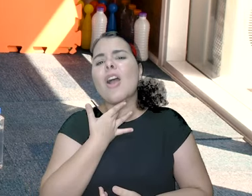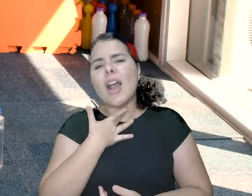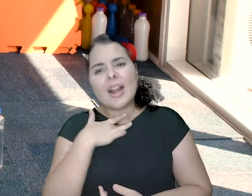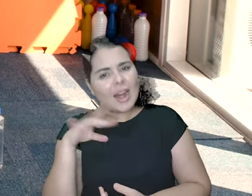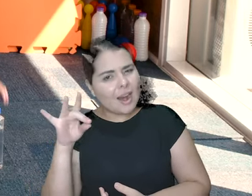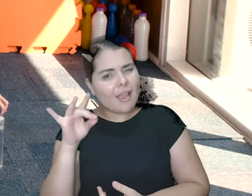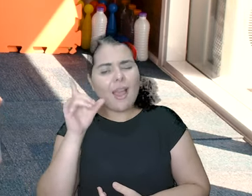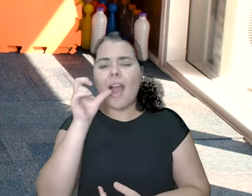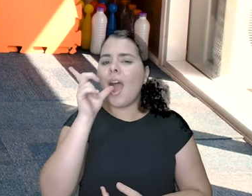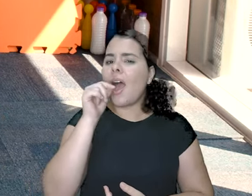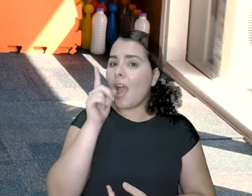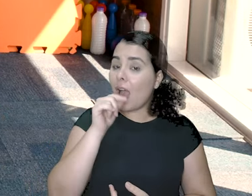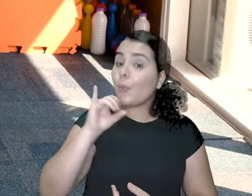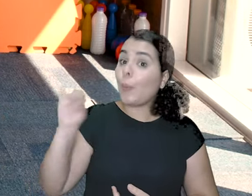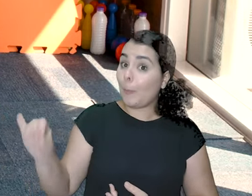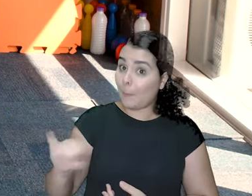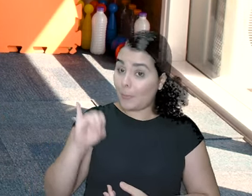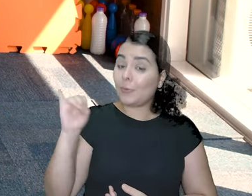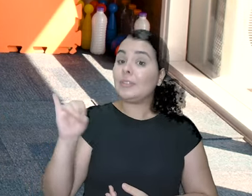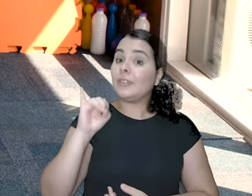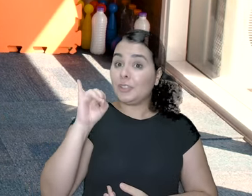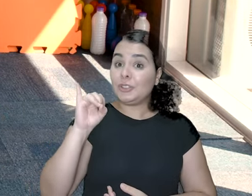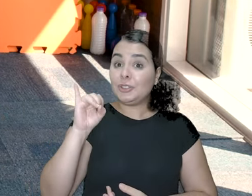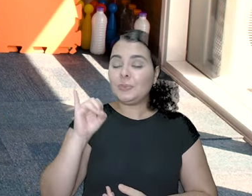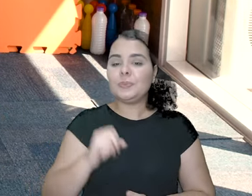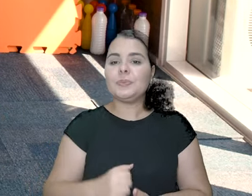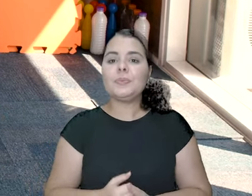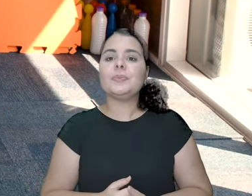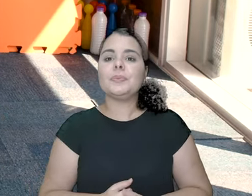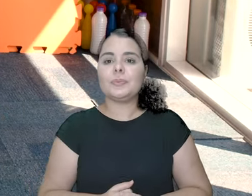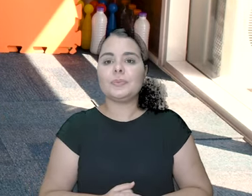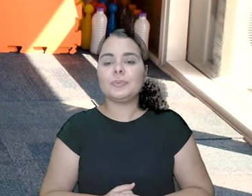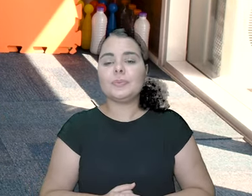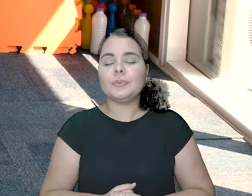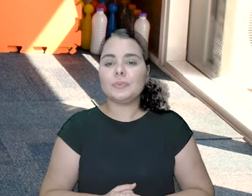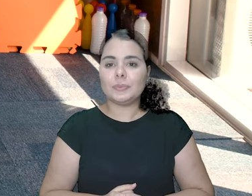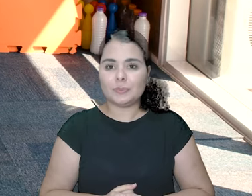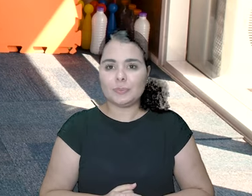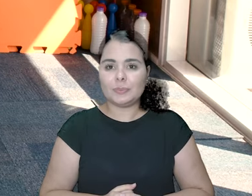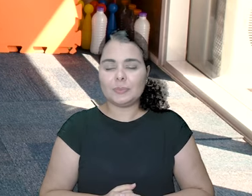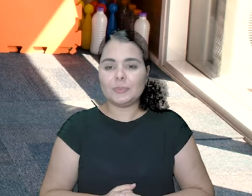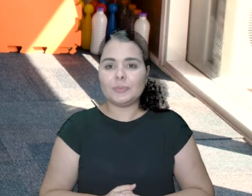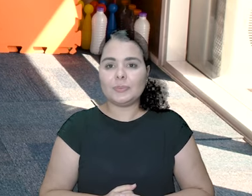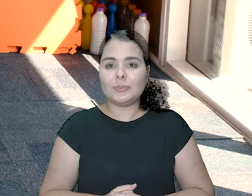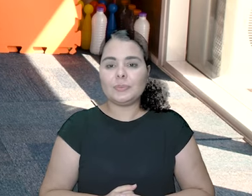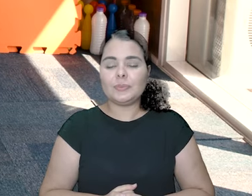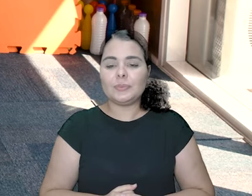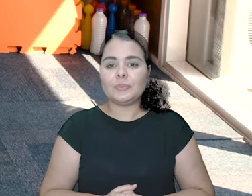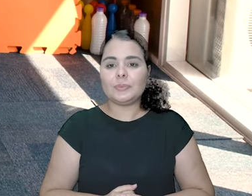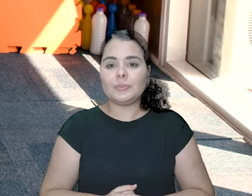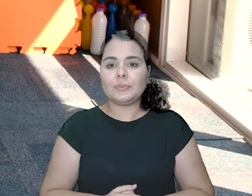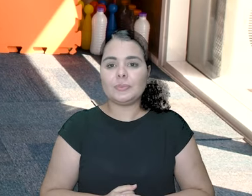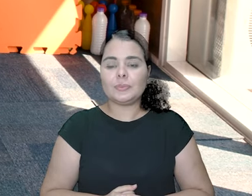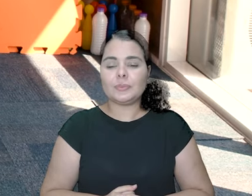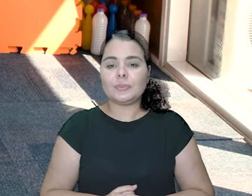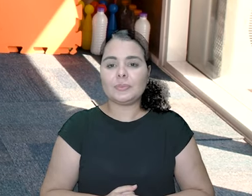Pega a sua água. Água importante. Bolinho. Um.